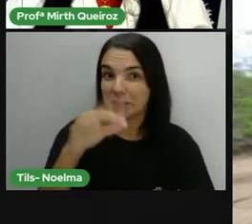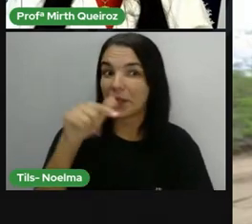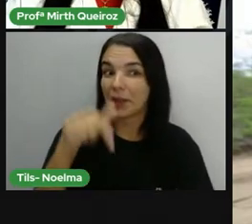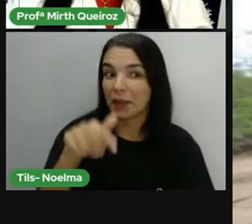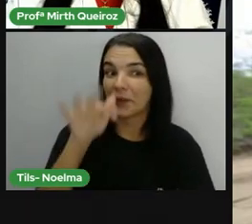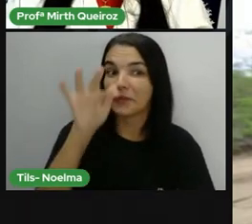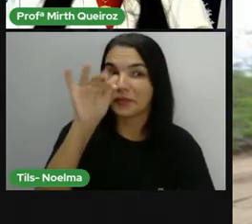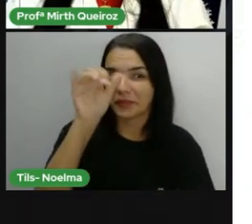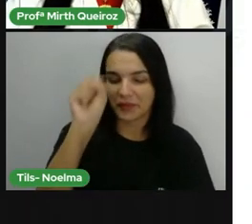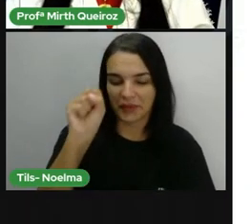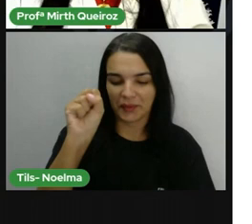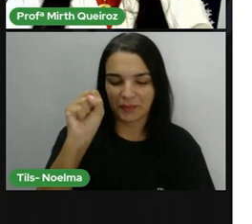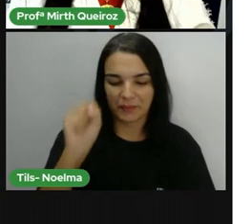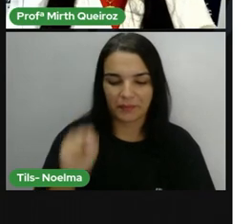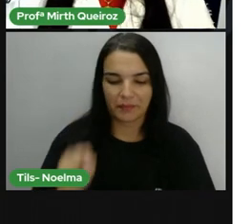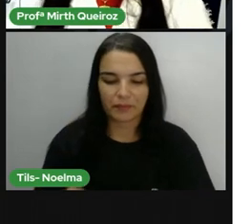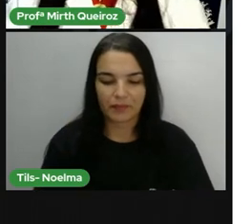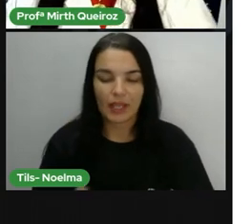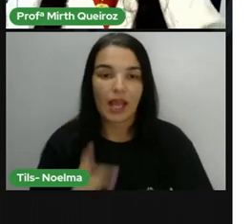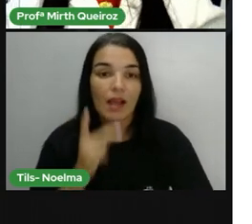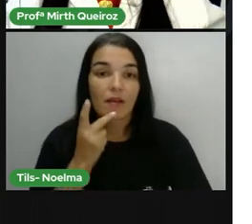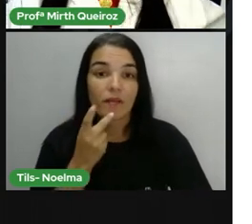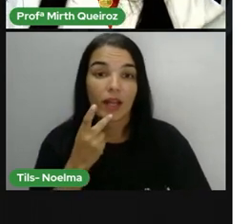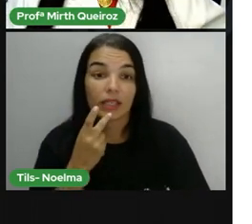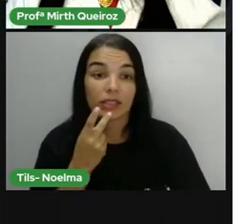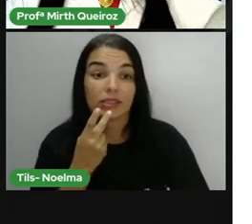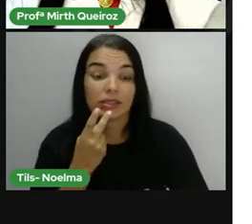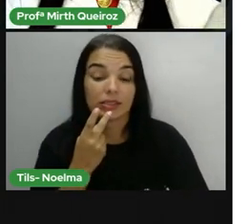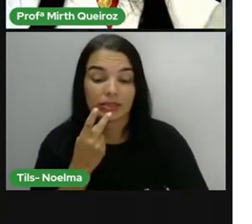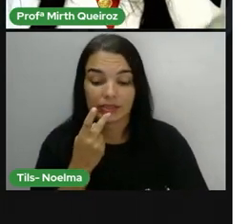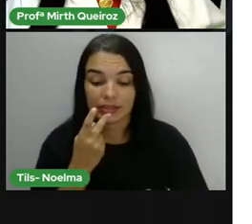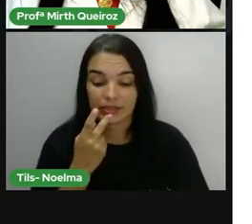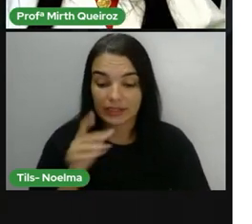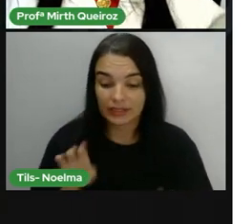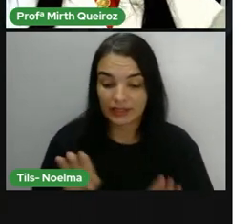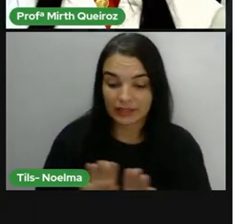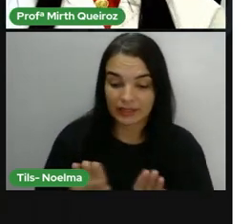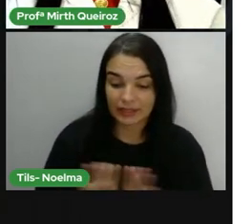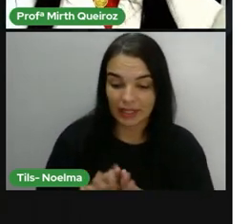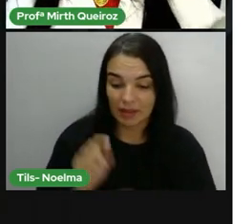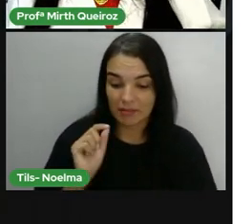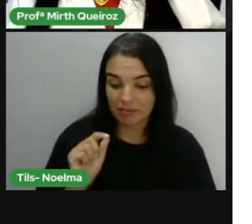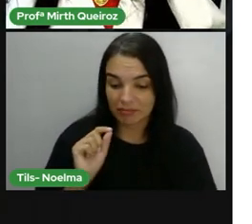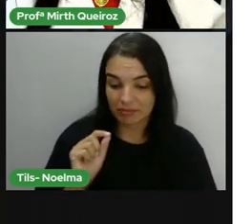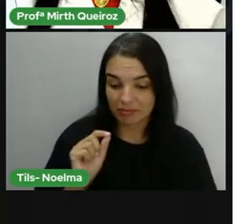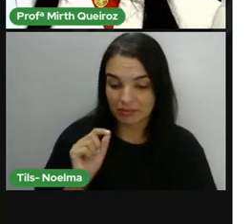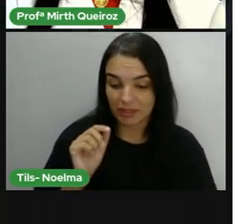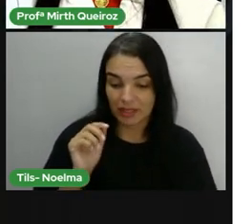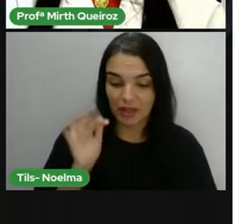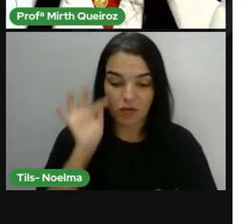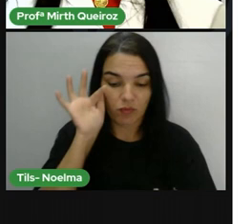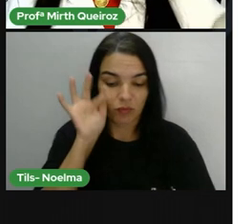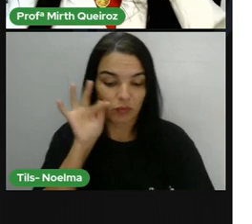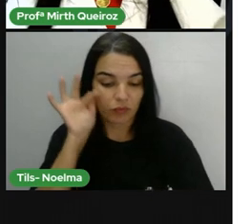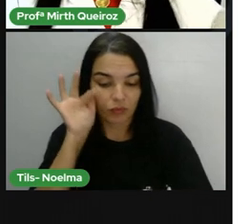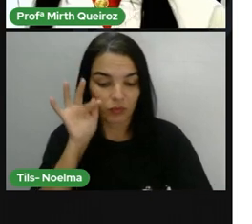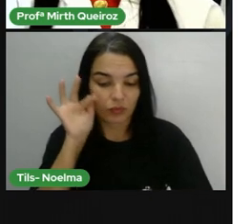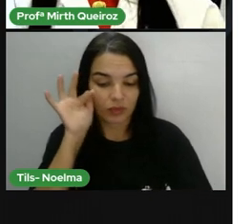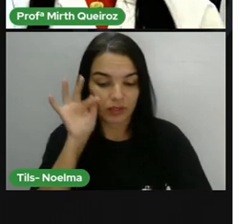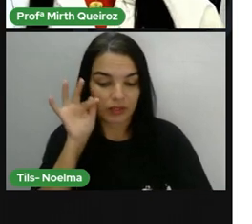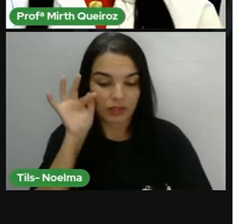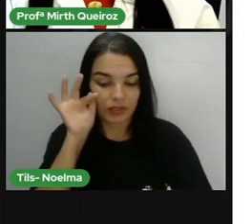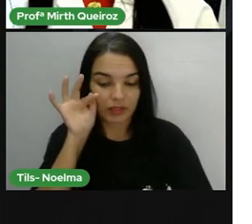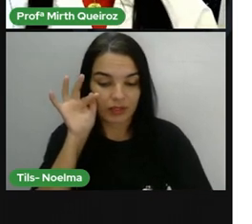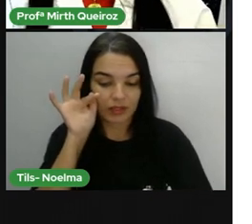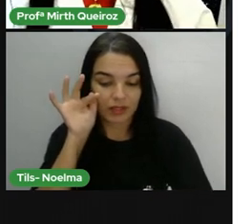caatinga. E falando sobre frutas, chega, deu aquela fome, né? Será quais são essas frutas